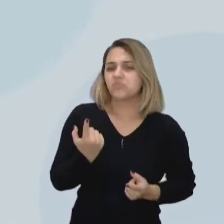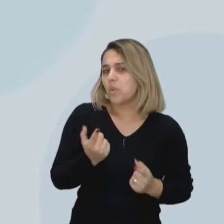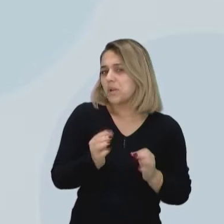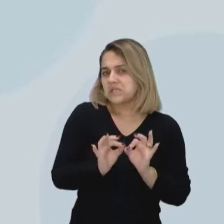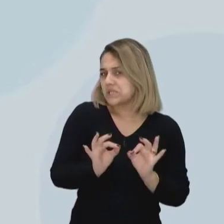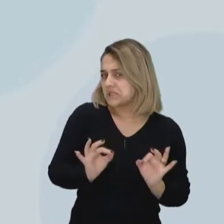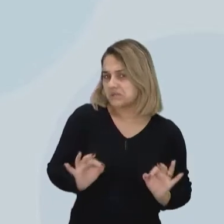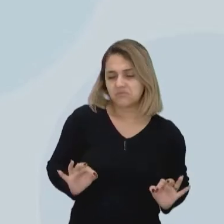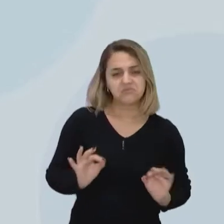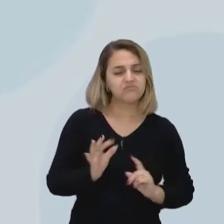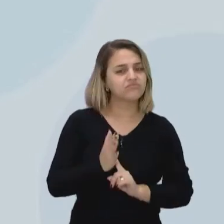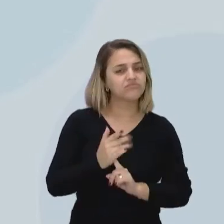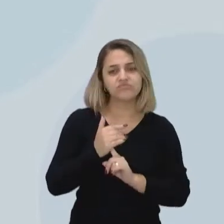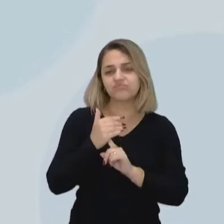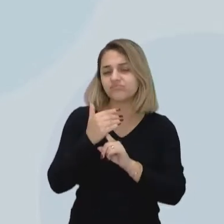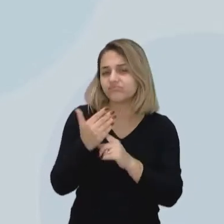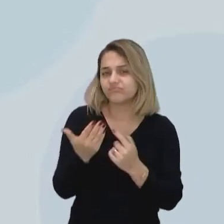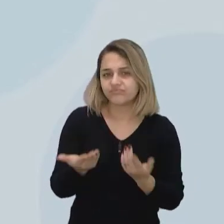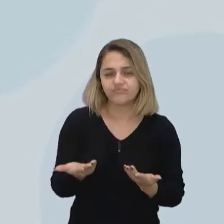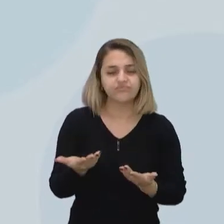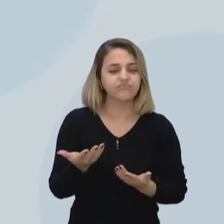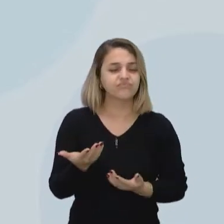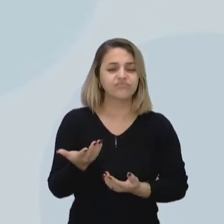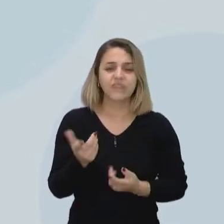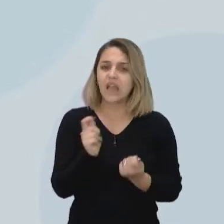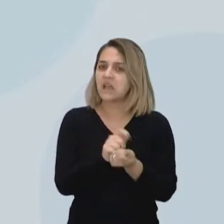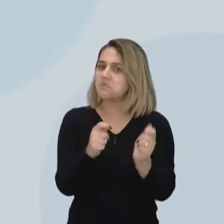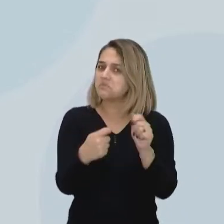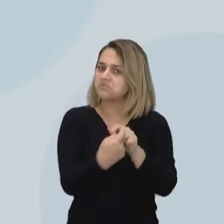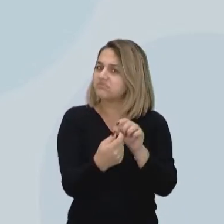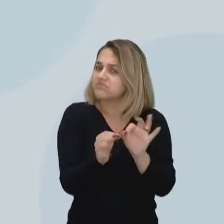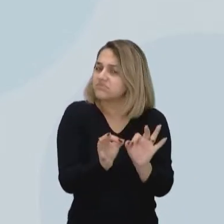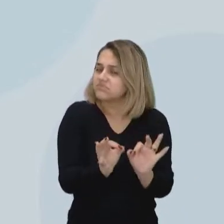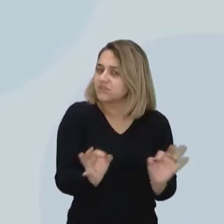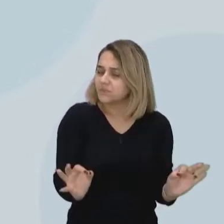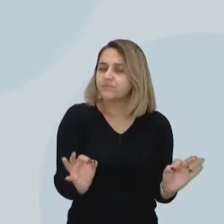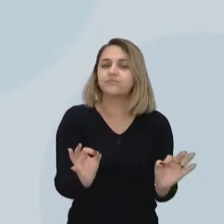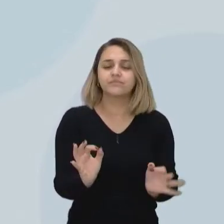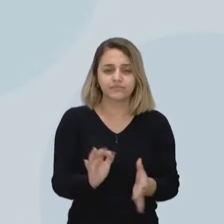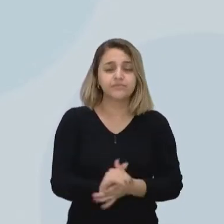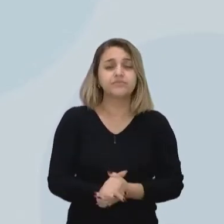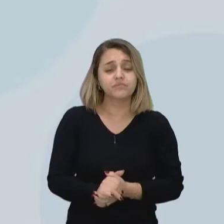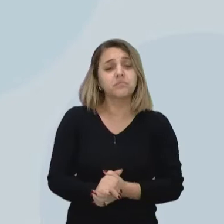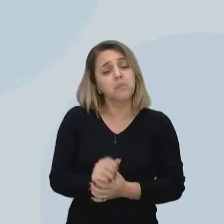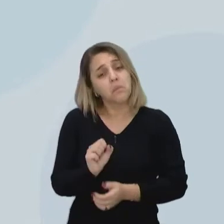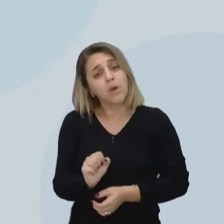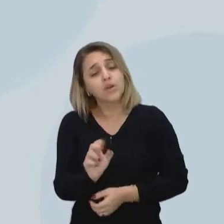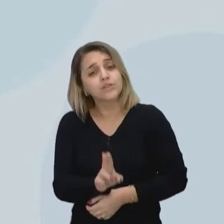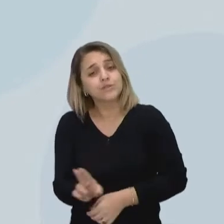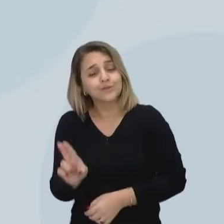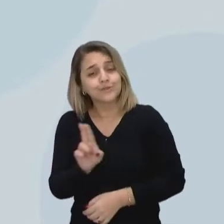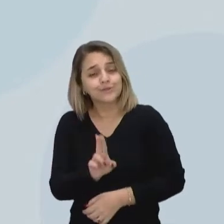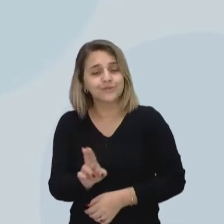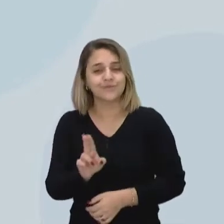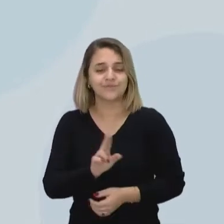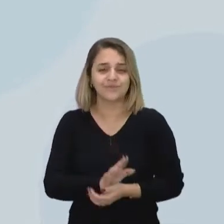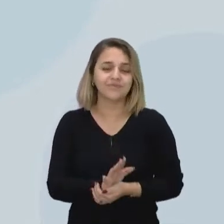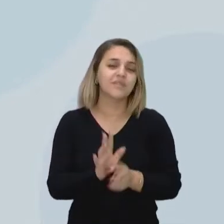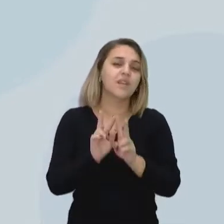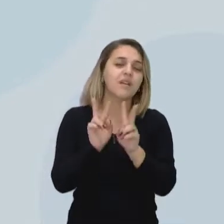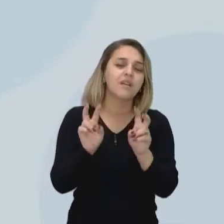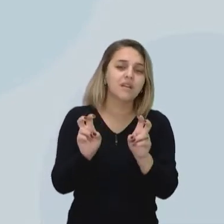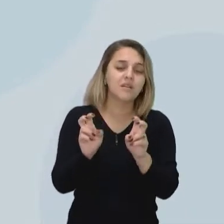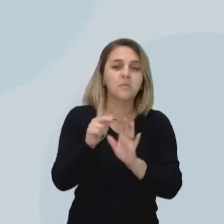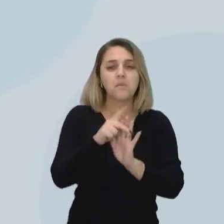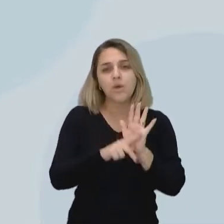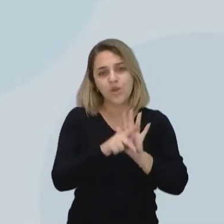simples, né? Até de forma, assim, simples, eles podem ser usadas em questão de